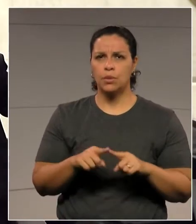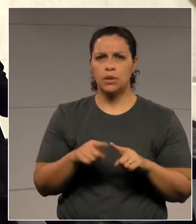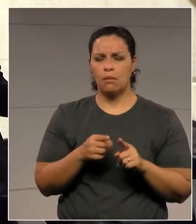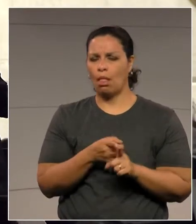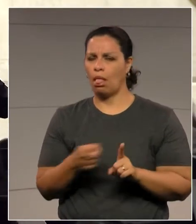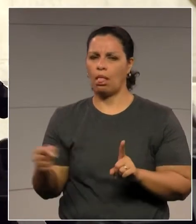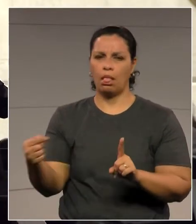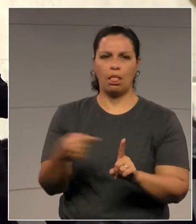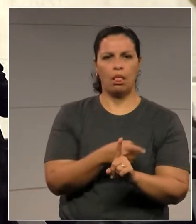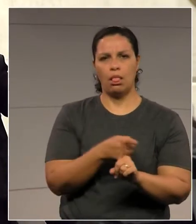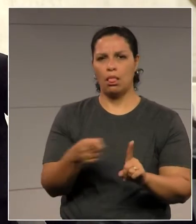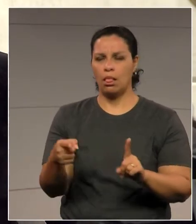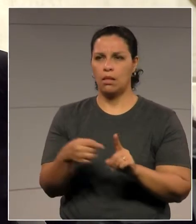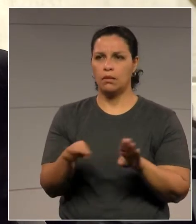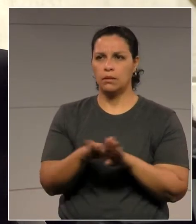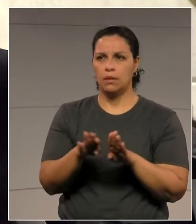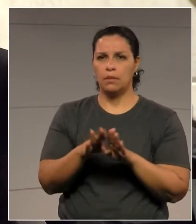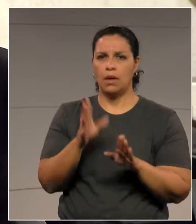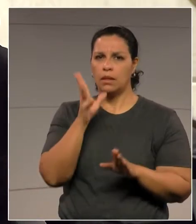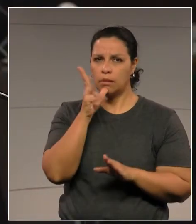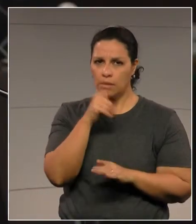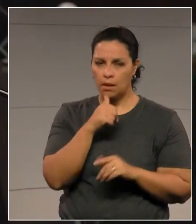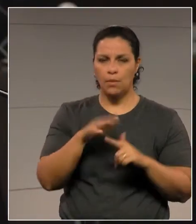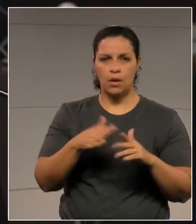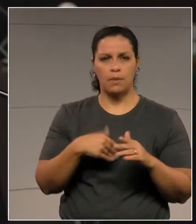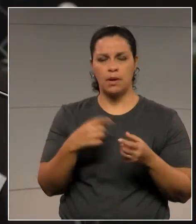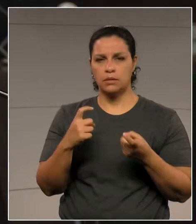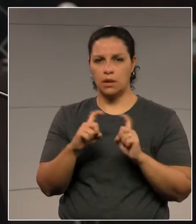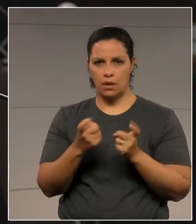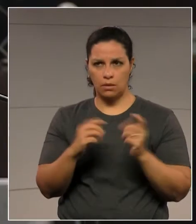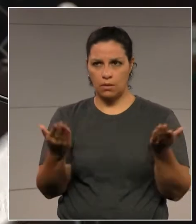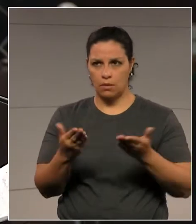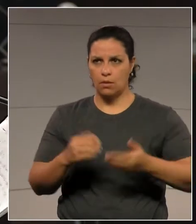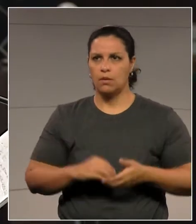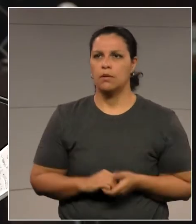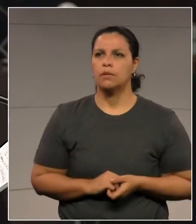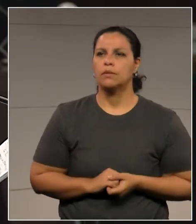divagamos muito, aqui está tornando-se cansativa a nossa audiência.